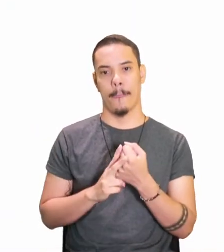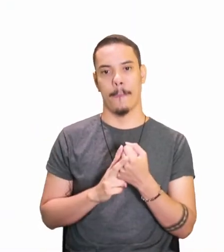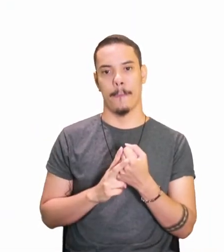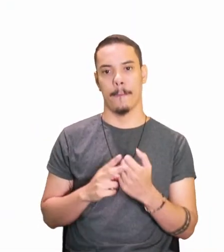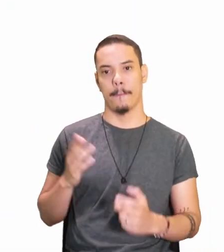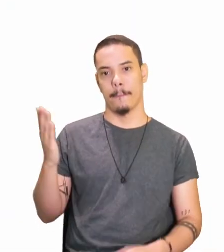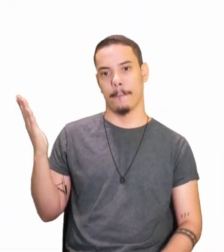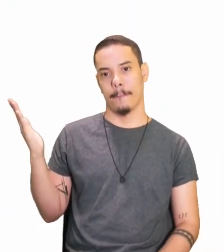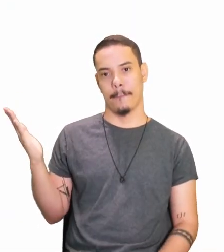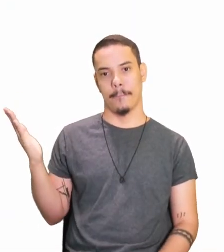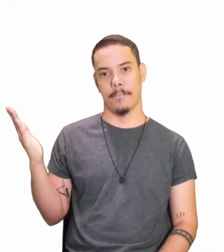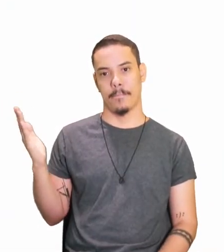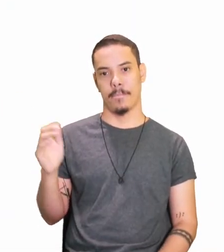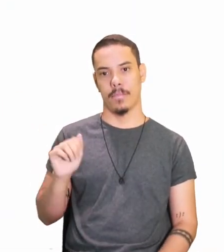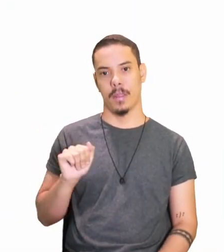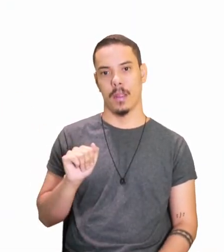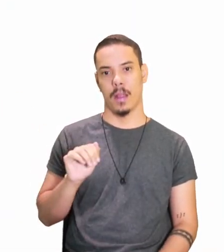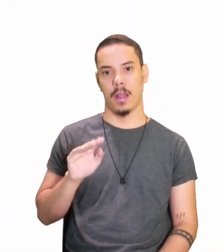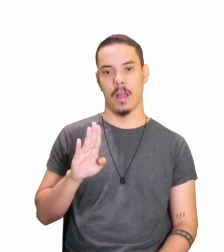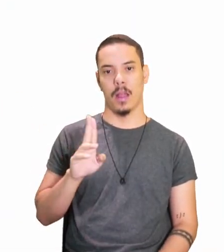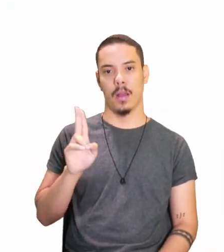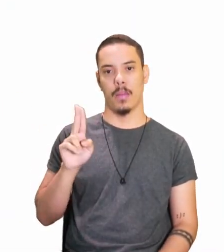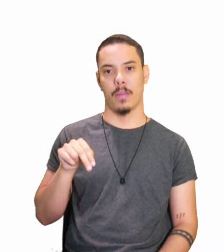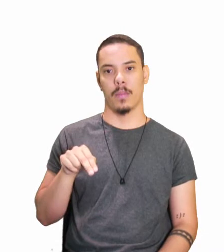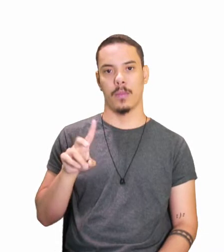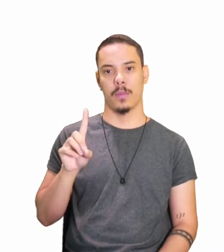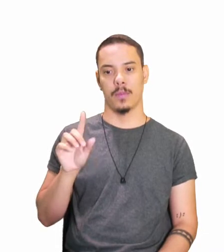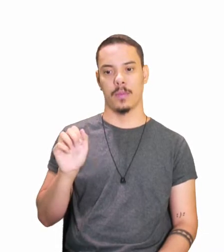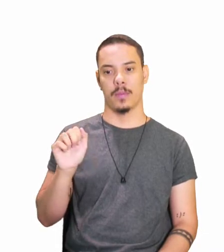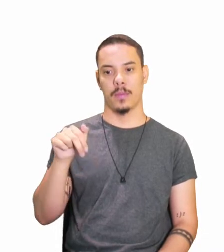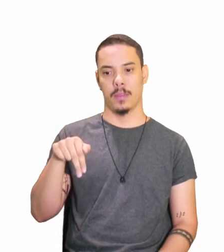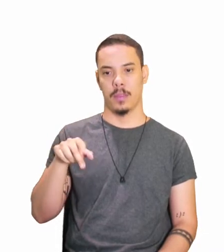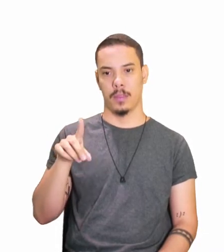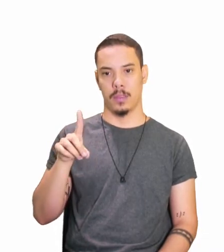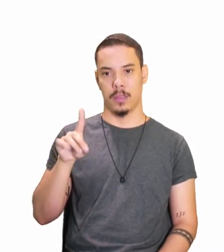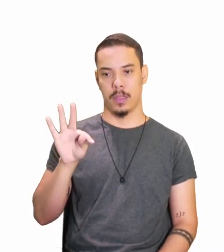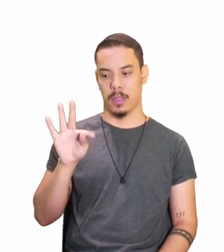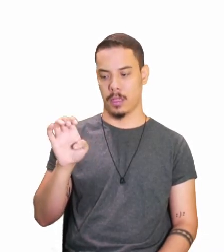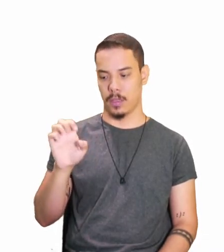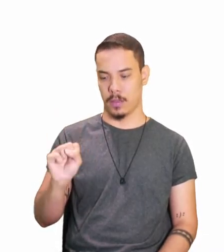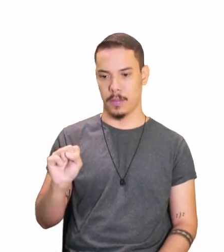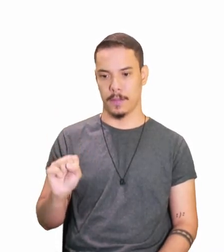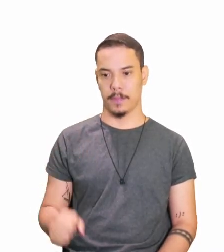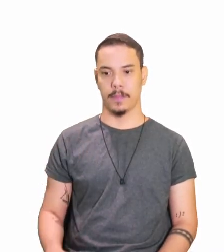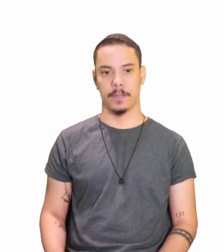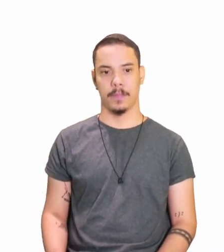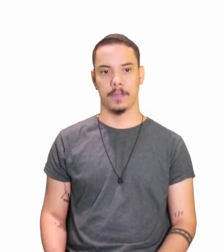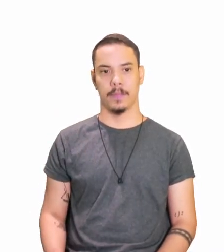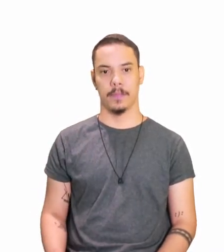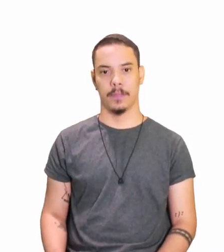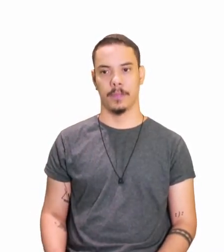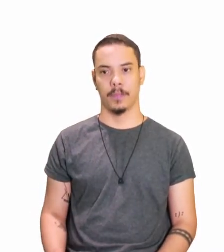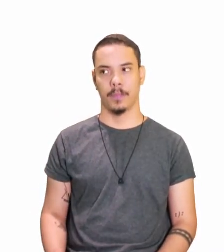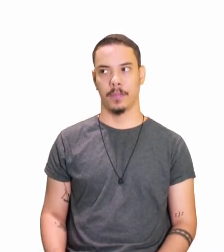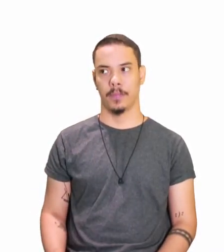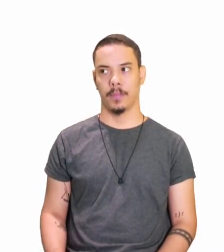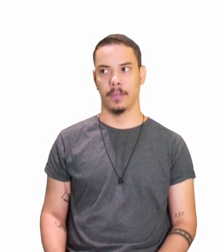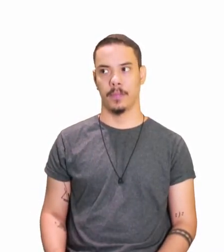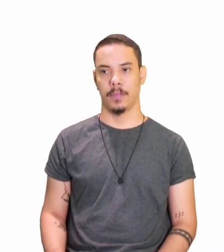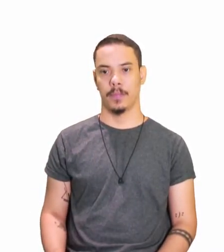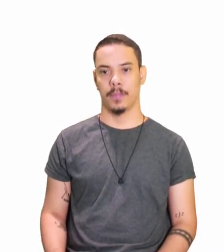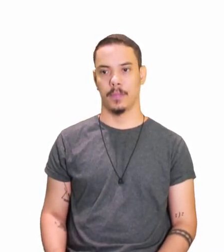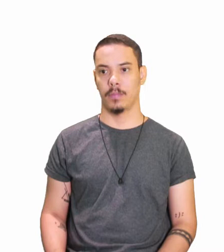aqui, ó, meus queridos, são os verbos abundantes,